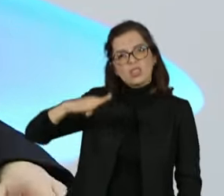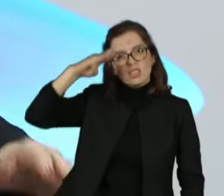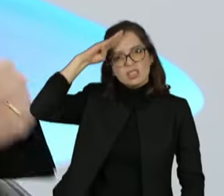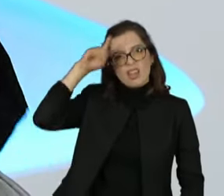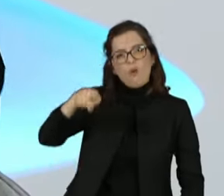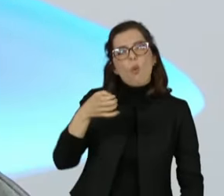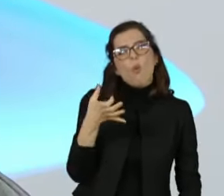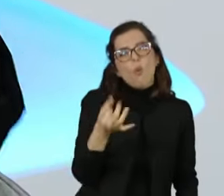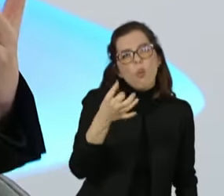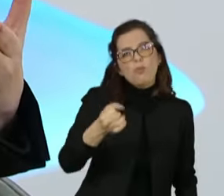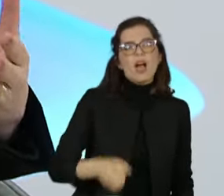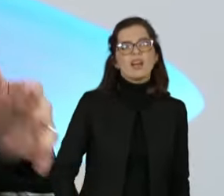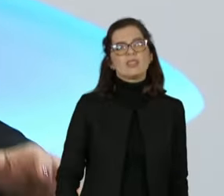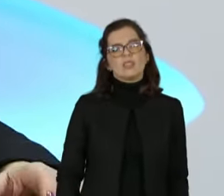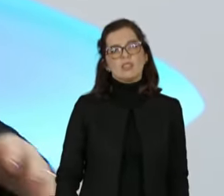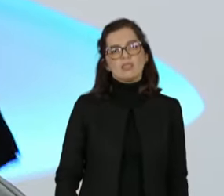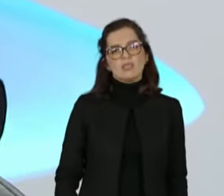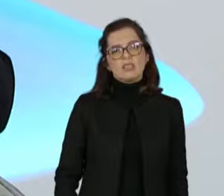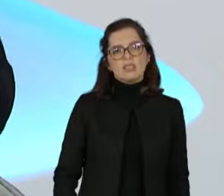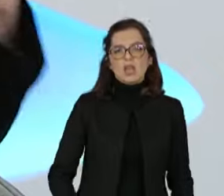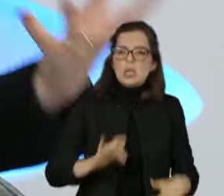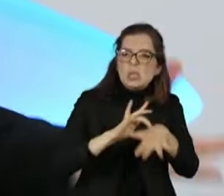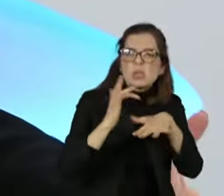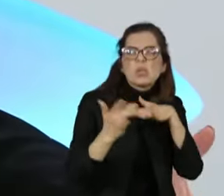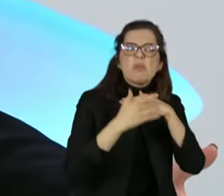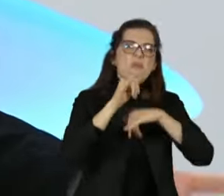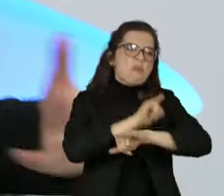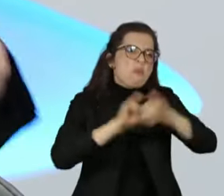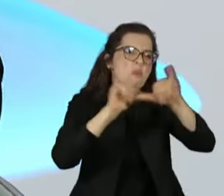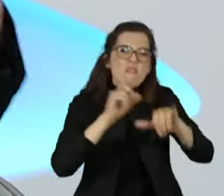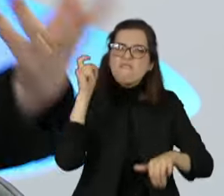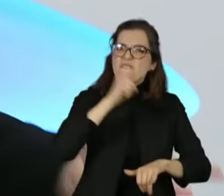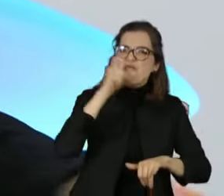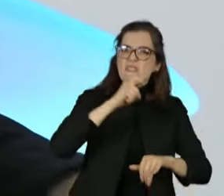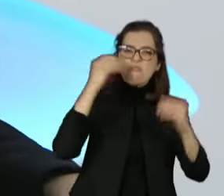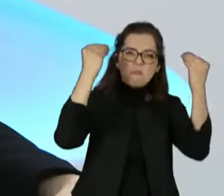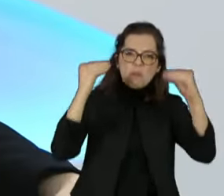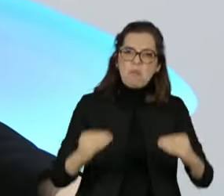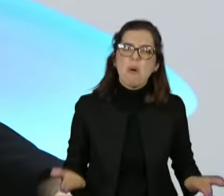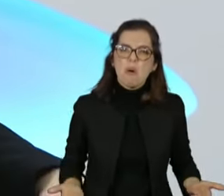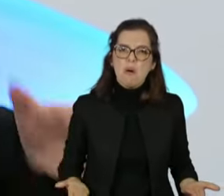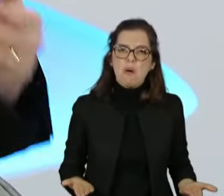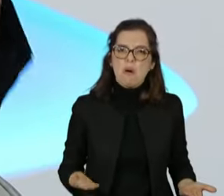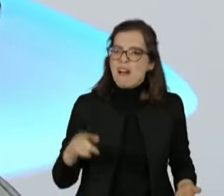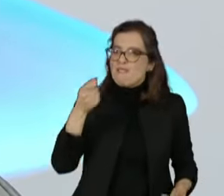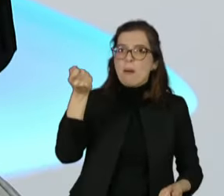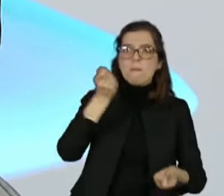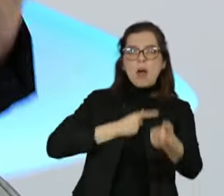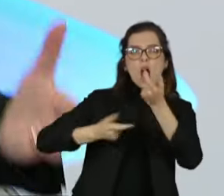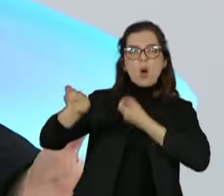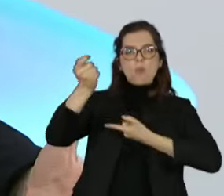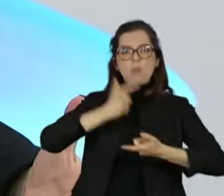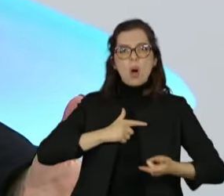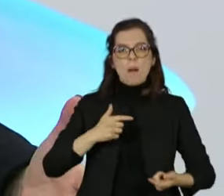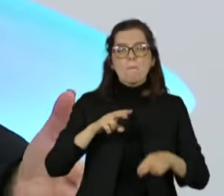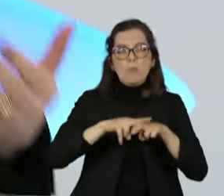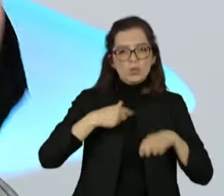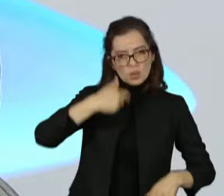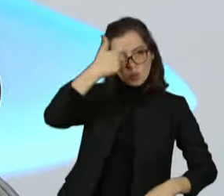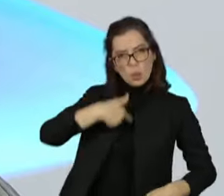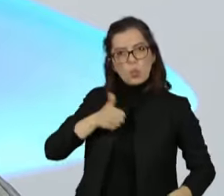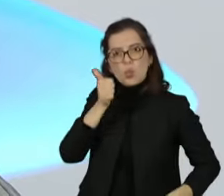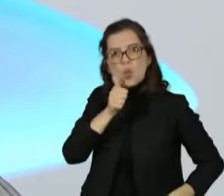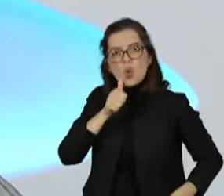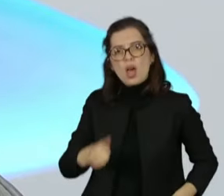redes sociais e me aborda quando eu disse que mulheres deveriam votar em mulheres, analisar essa possibilidade, dizendo que vaca vota em vaca.